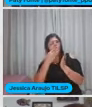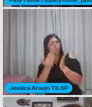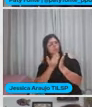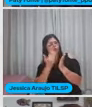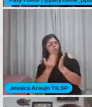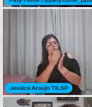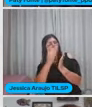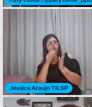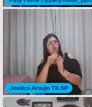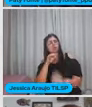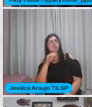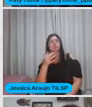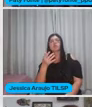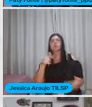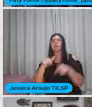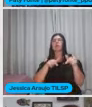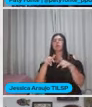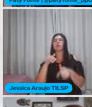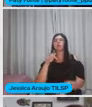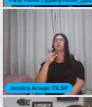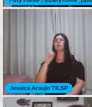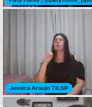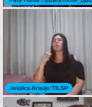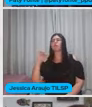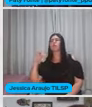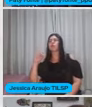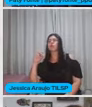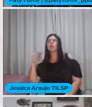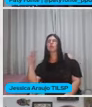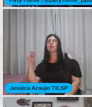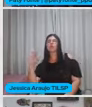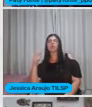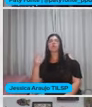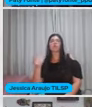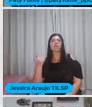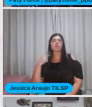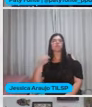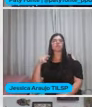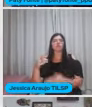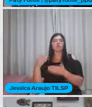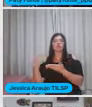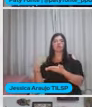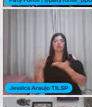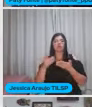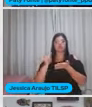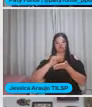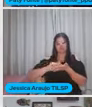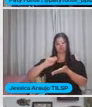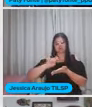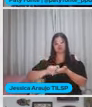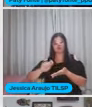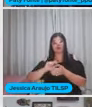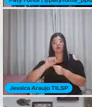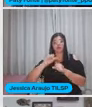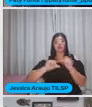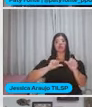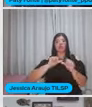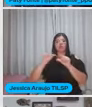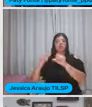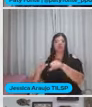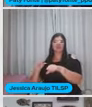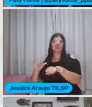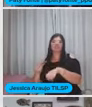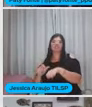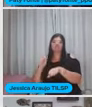Trabalhando com Foucault E aí Depois Quando veio o convite Para escrever Eu brinco Que eu mudei de pedra Para vidraça